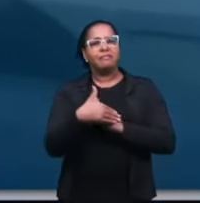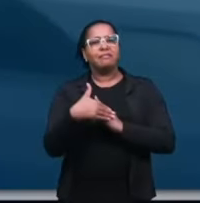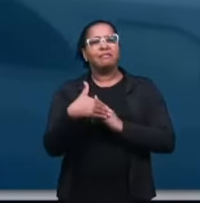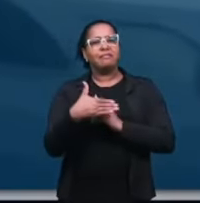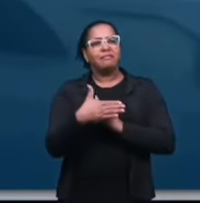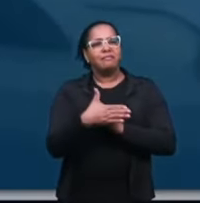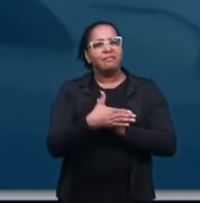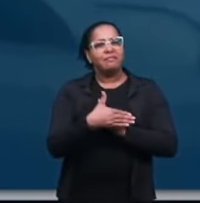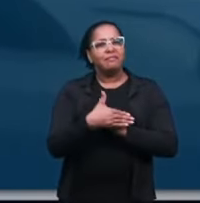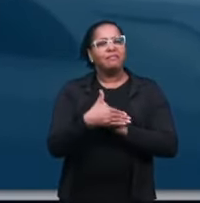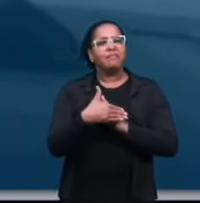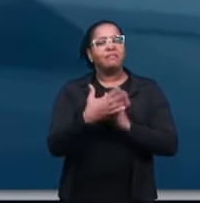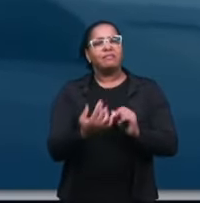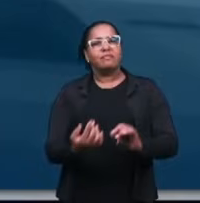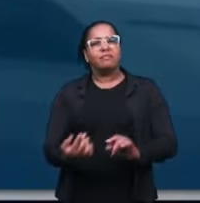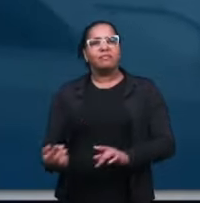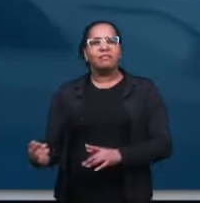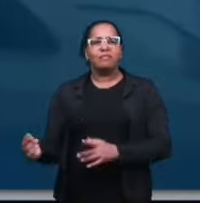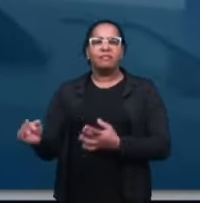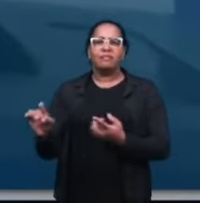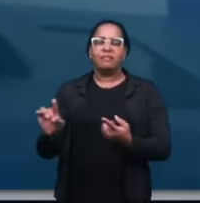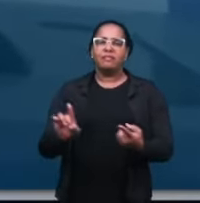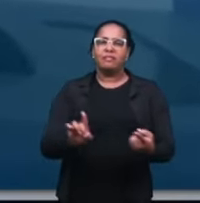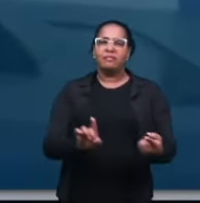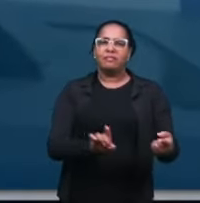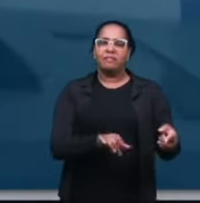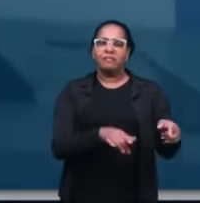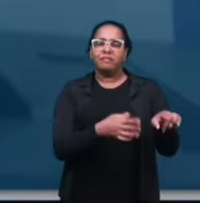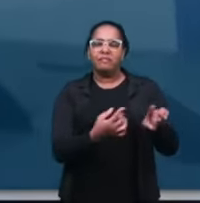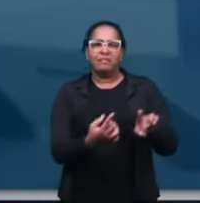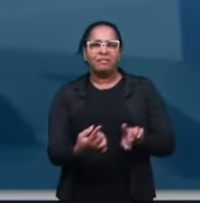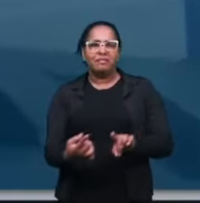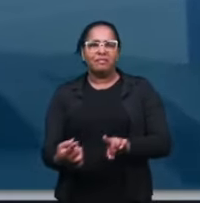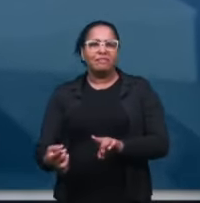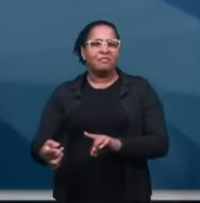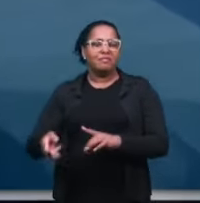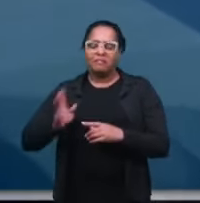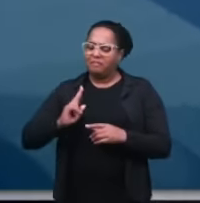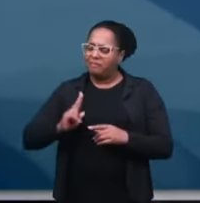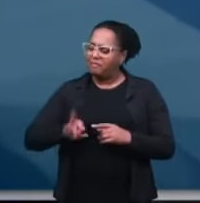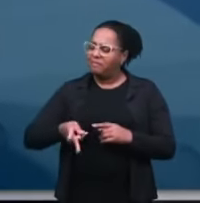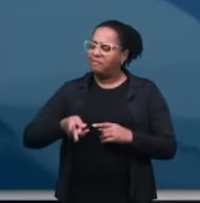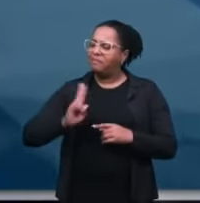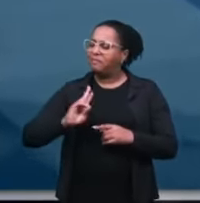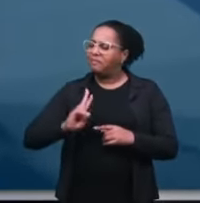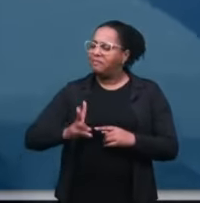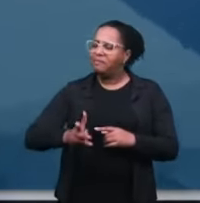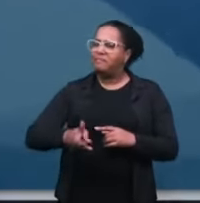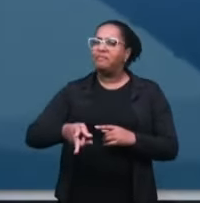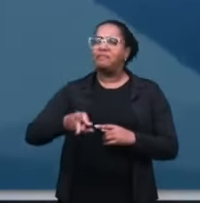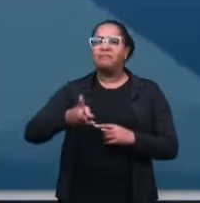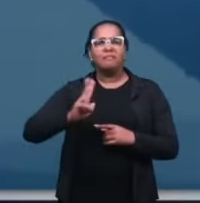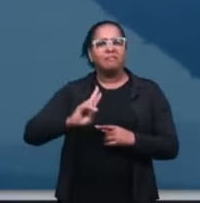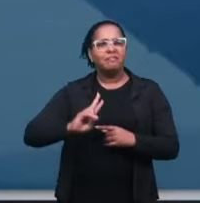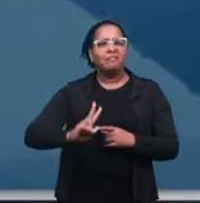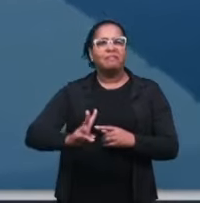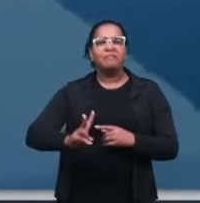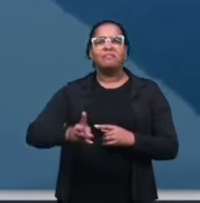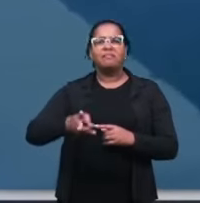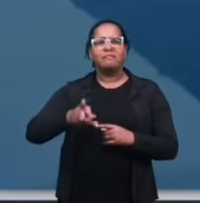Todos os dias sinto